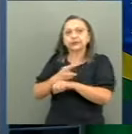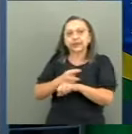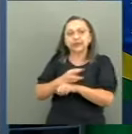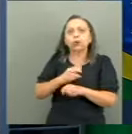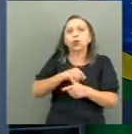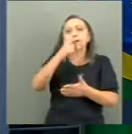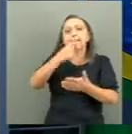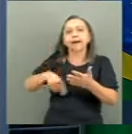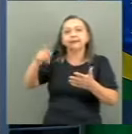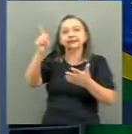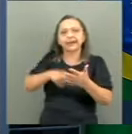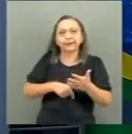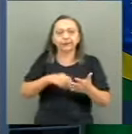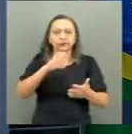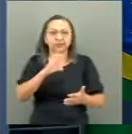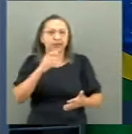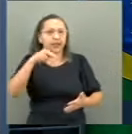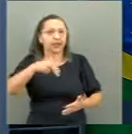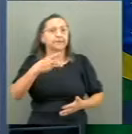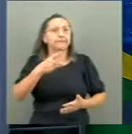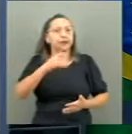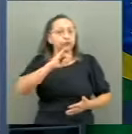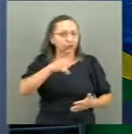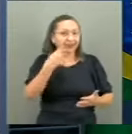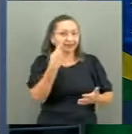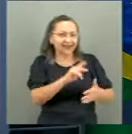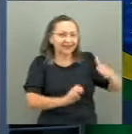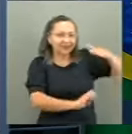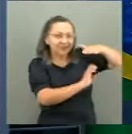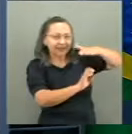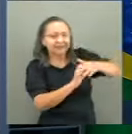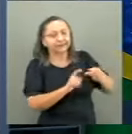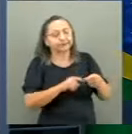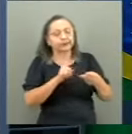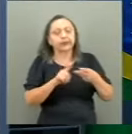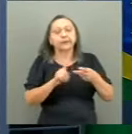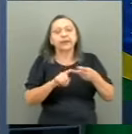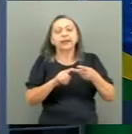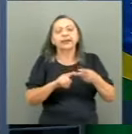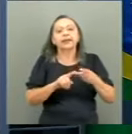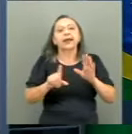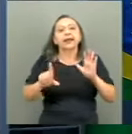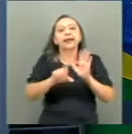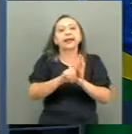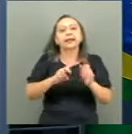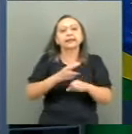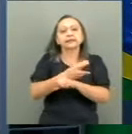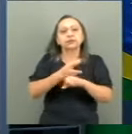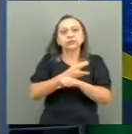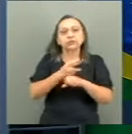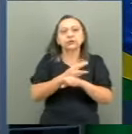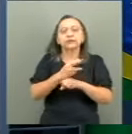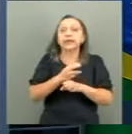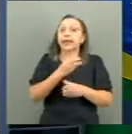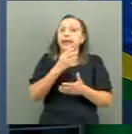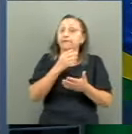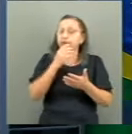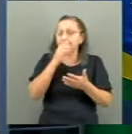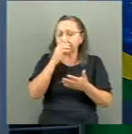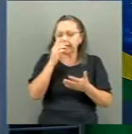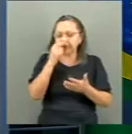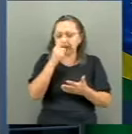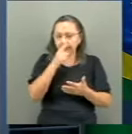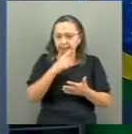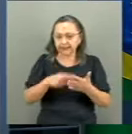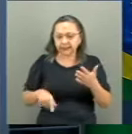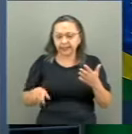cancelamento do CNPJ. Revogação das leis de terceirização. Eu já toquei nesse assunto. Por exemplo,